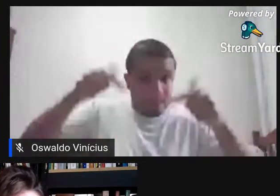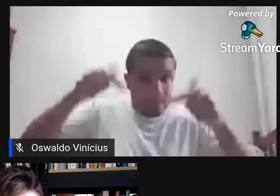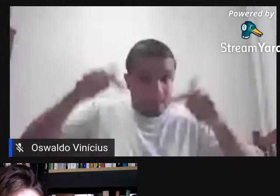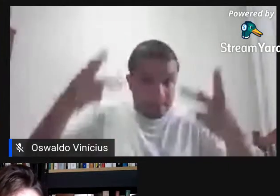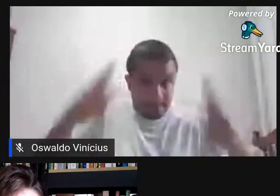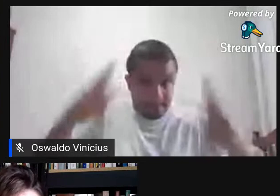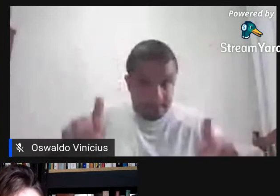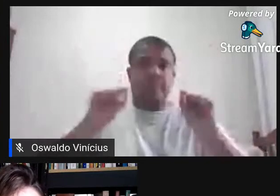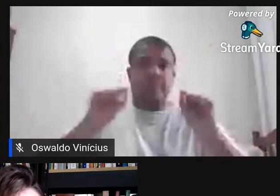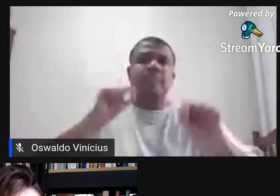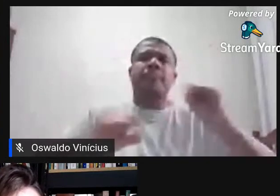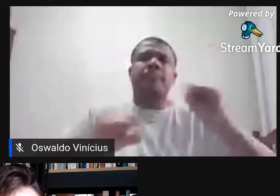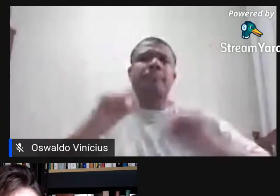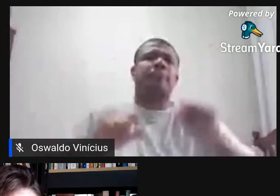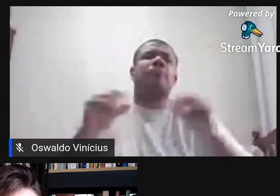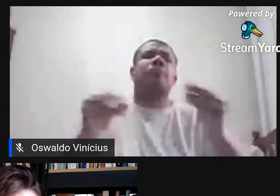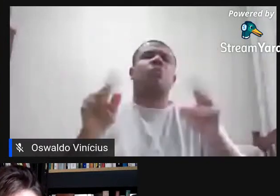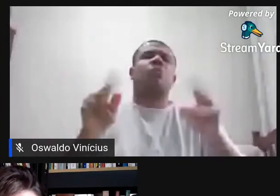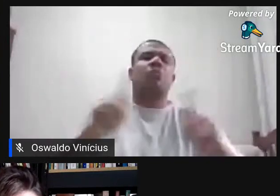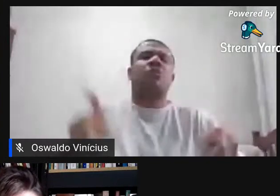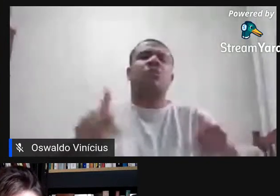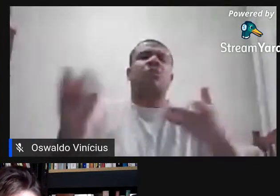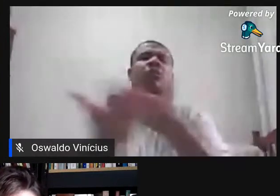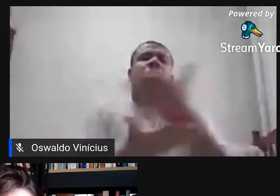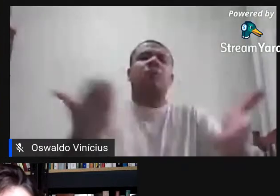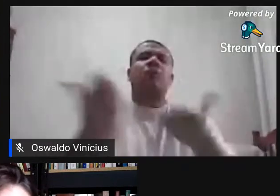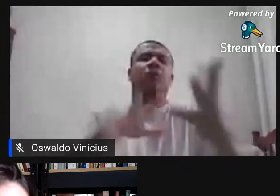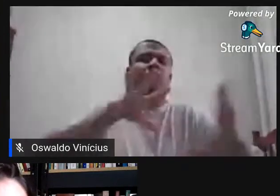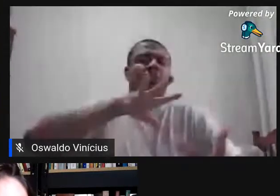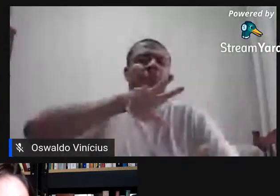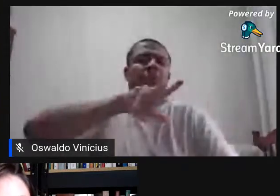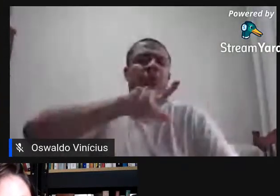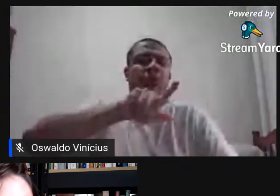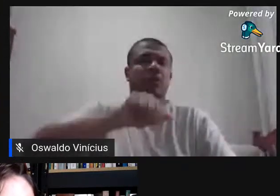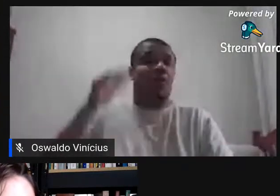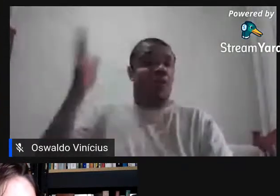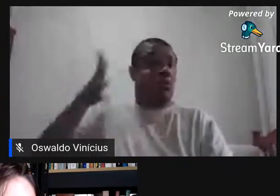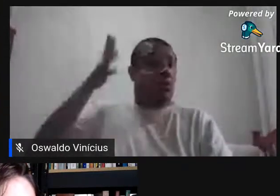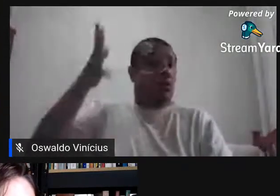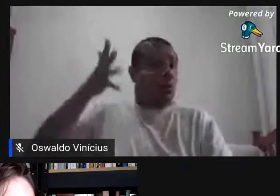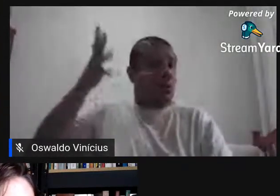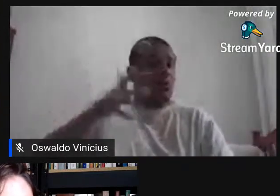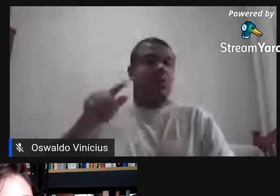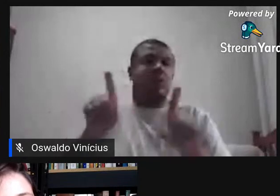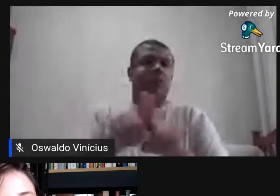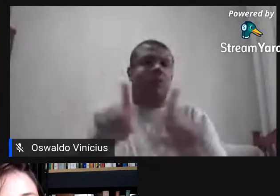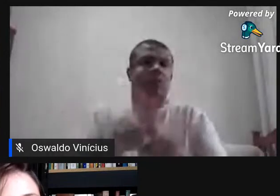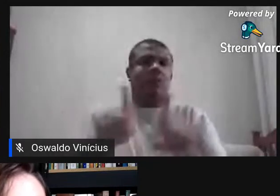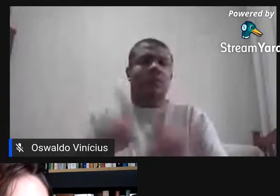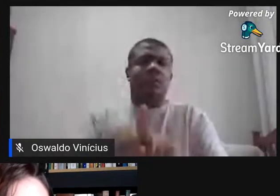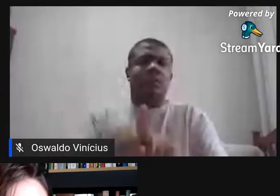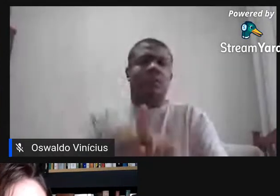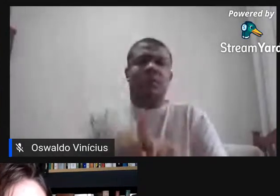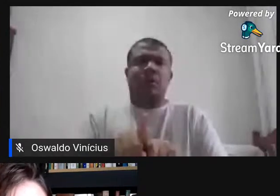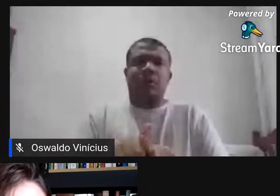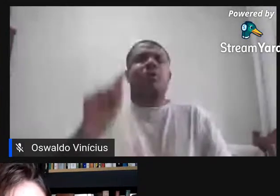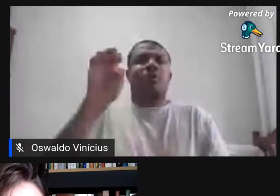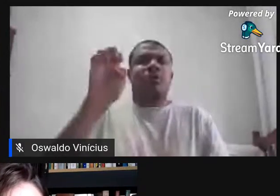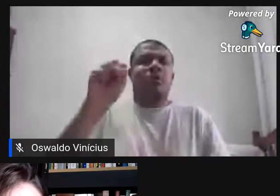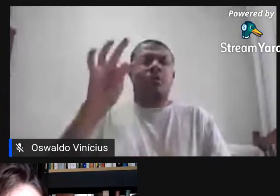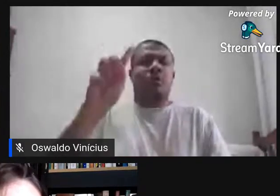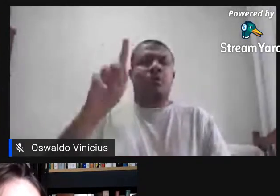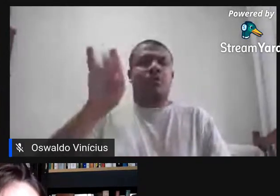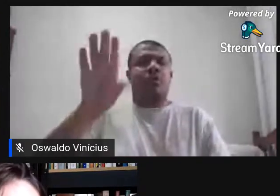é exatamente convidar professores internacionais, não só para palestras, mas para fazer um pequeno estágio. Muitas vezes pelo